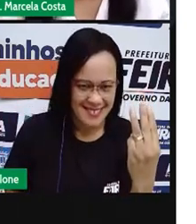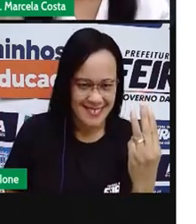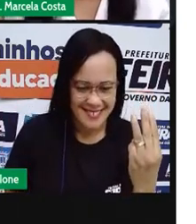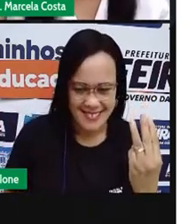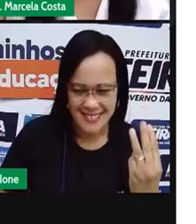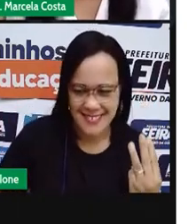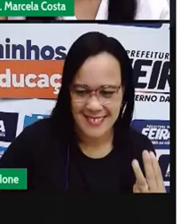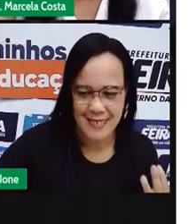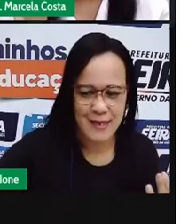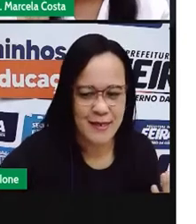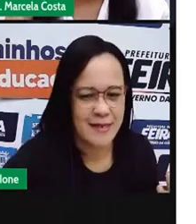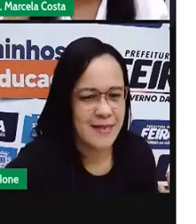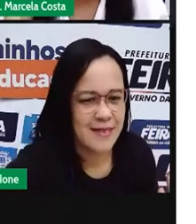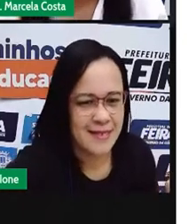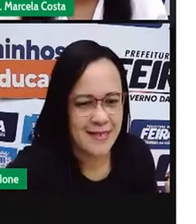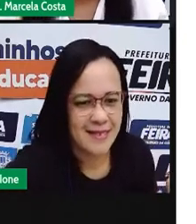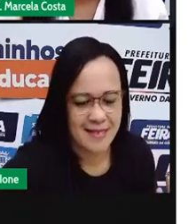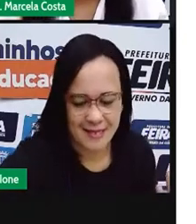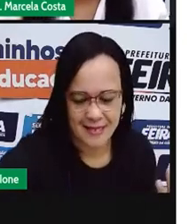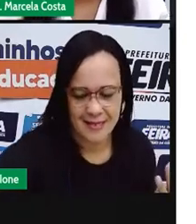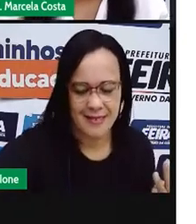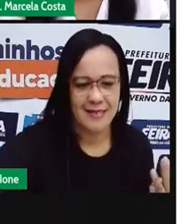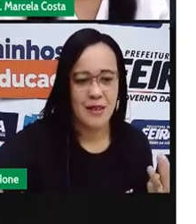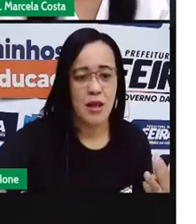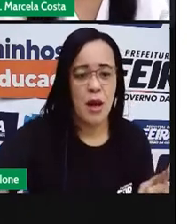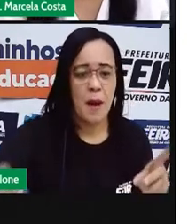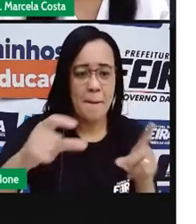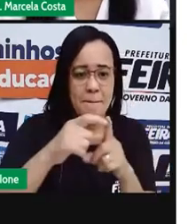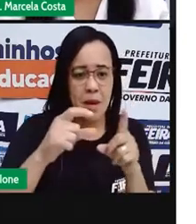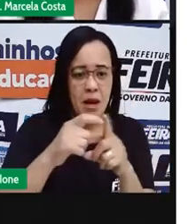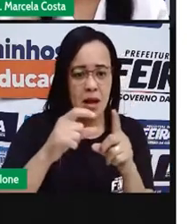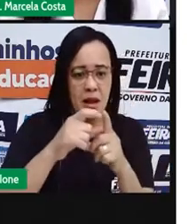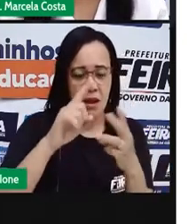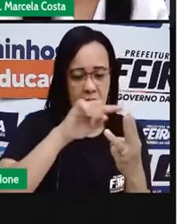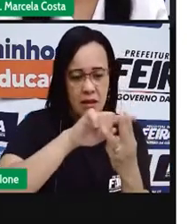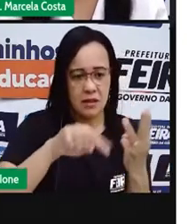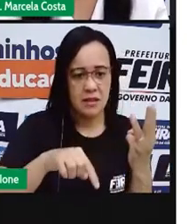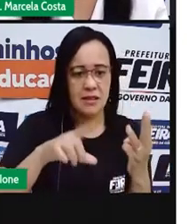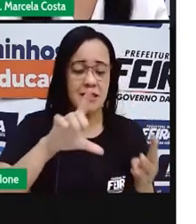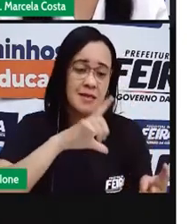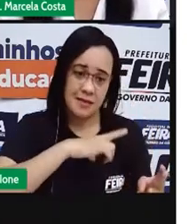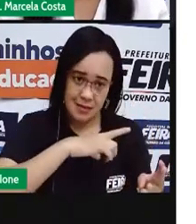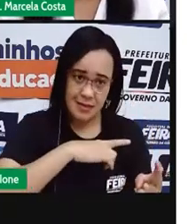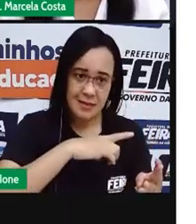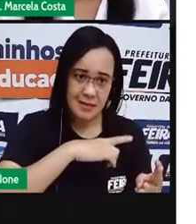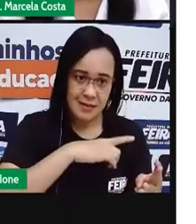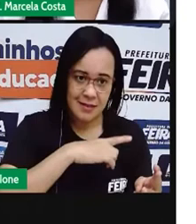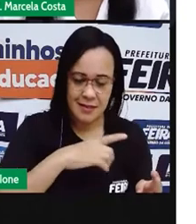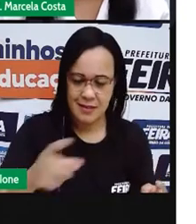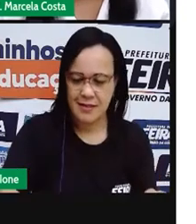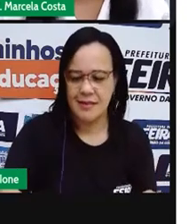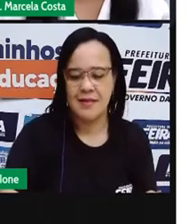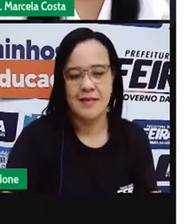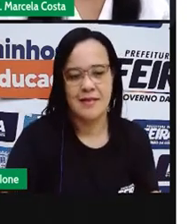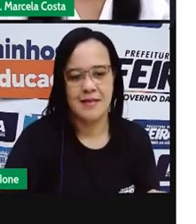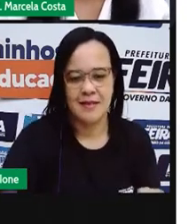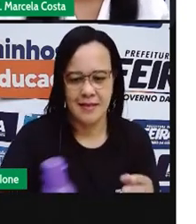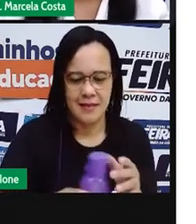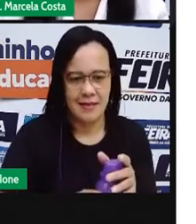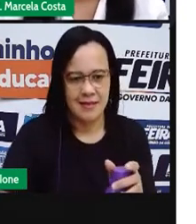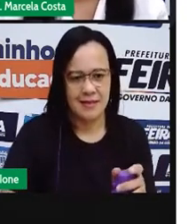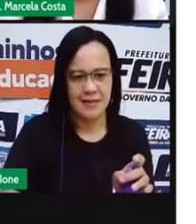Então, a palavra é de três filórias. Agora, vamos contar quantas letras tem nessa palavra.